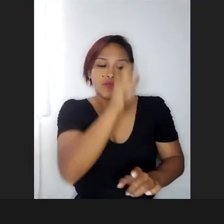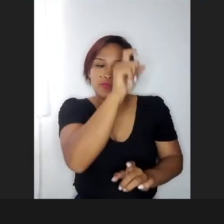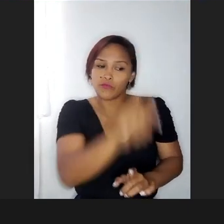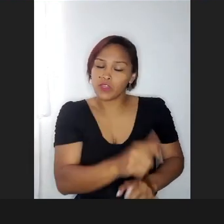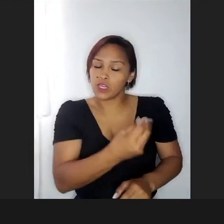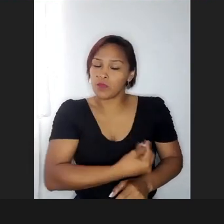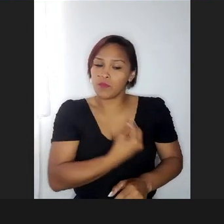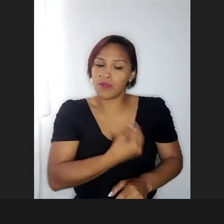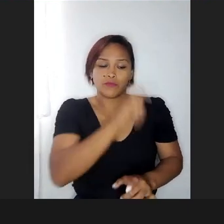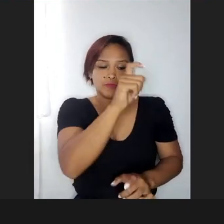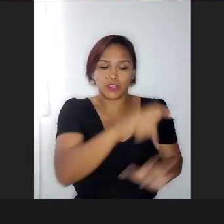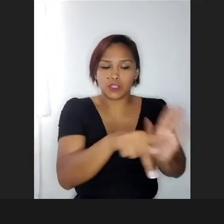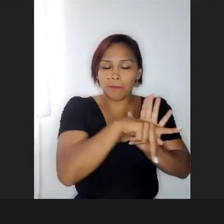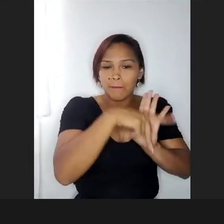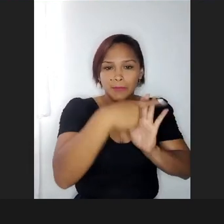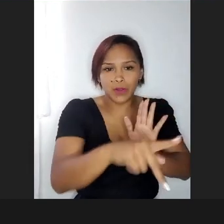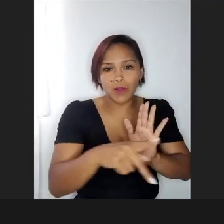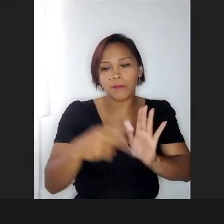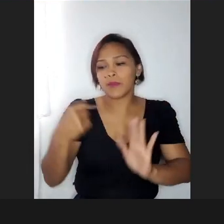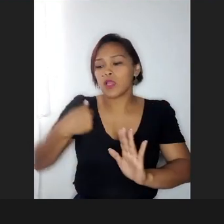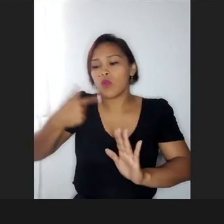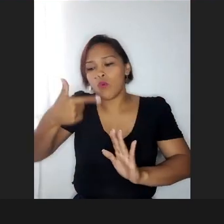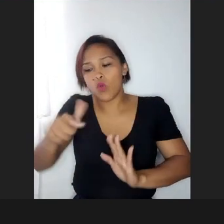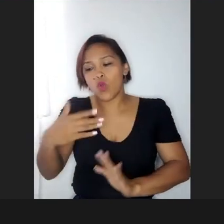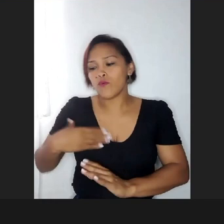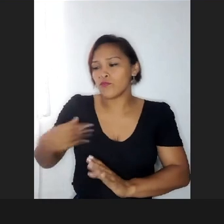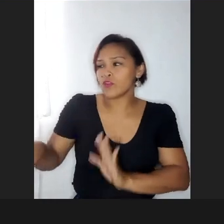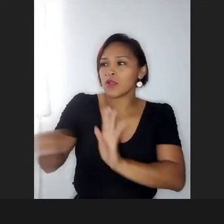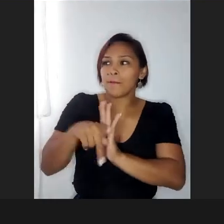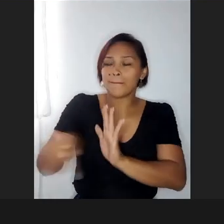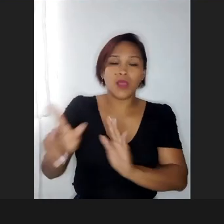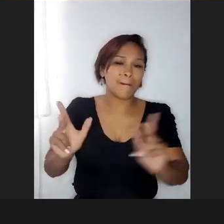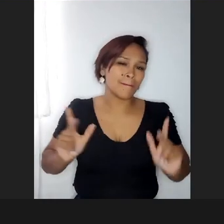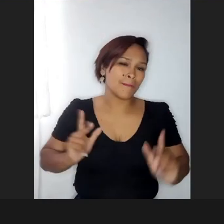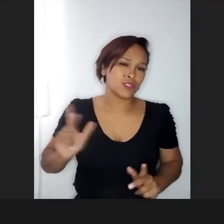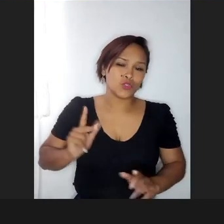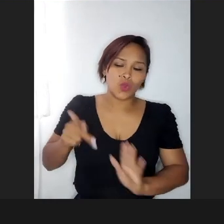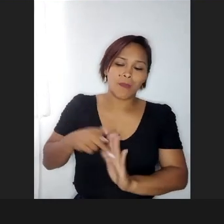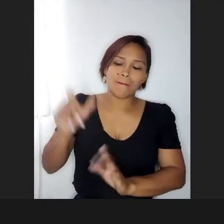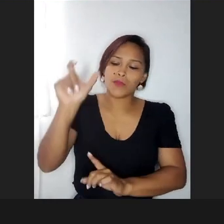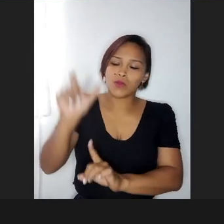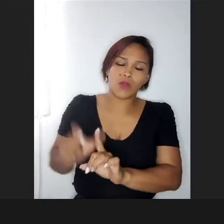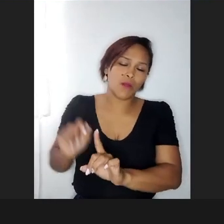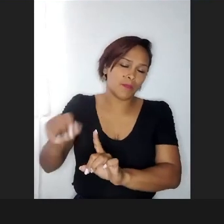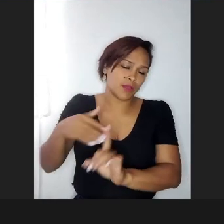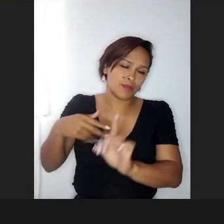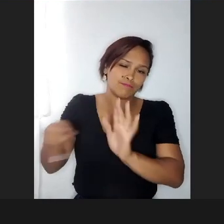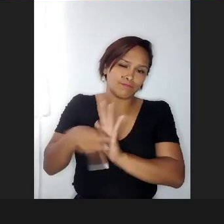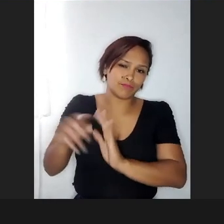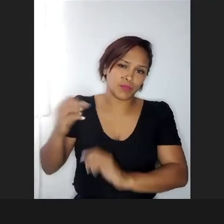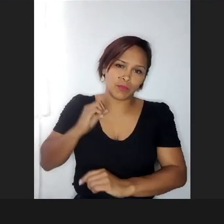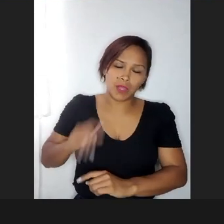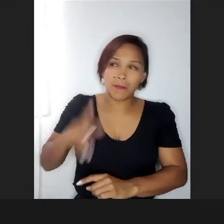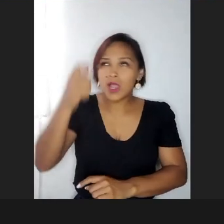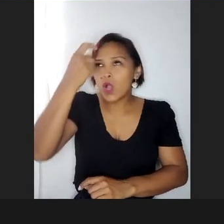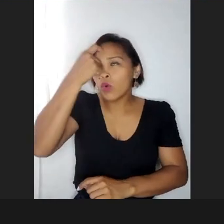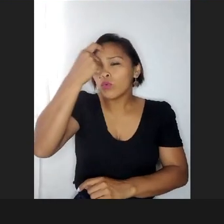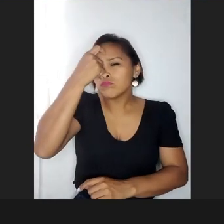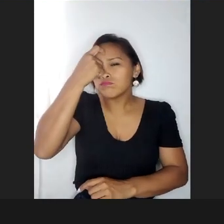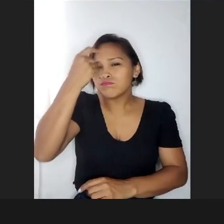uma história, que é muito particular, que é muito individual, mas, essa consciência, ela,